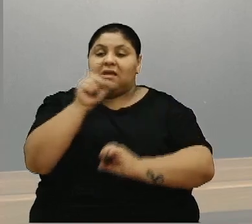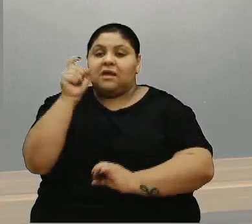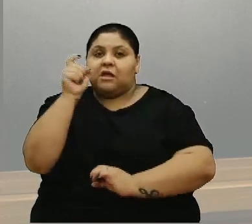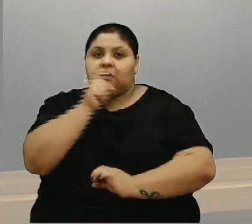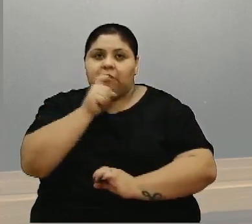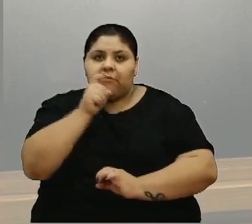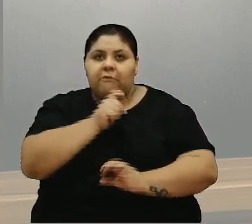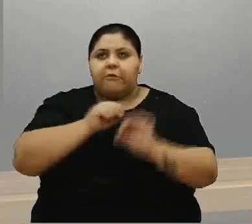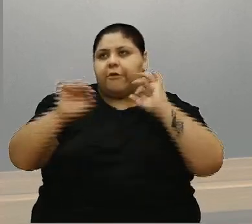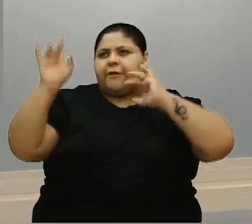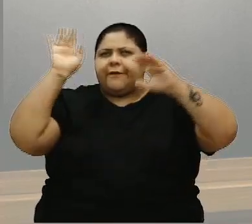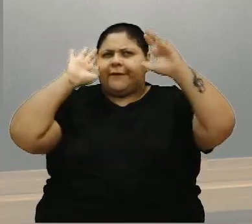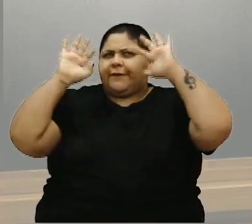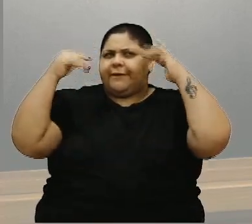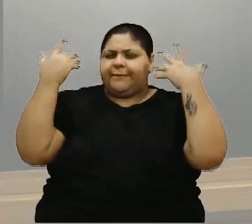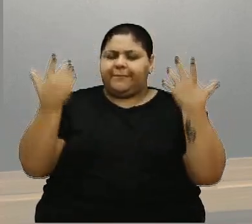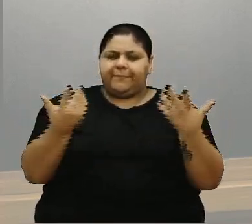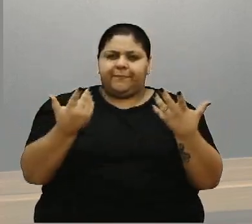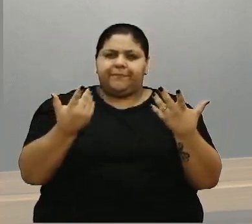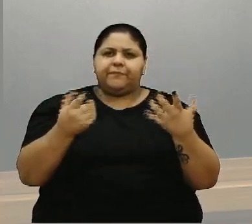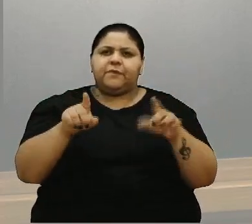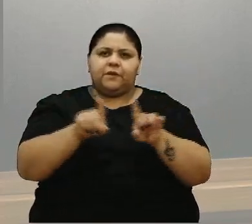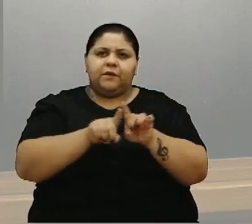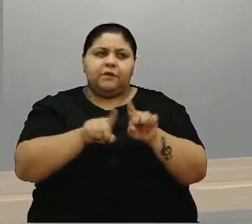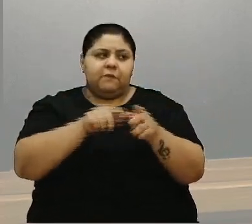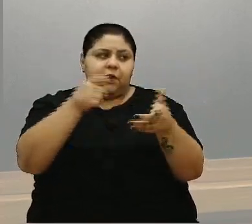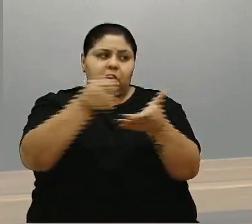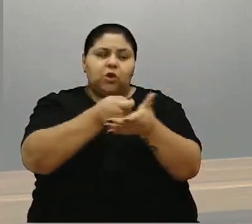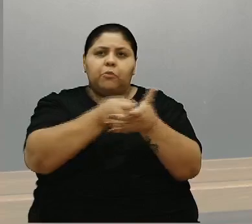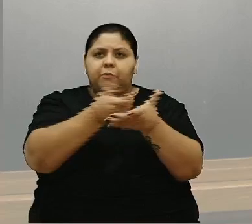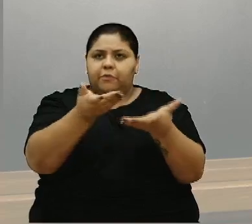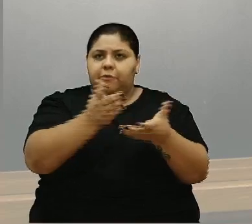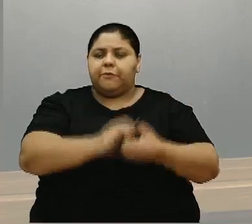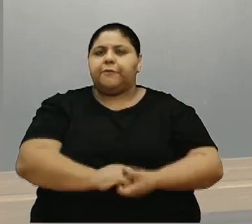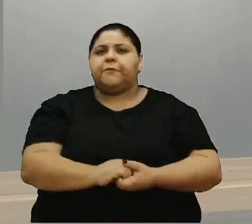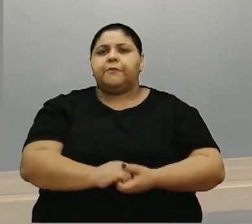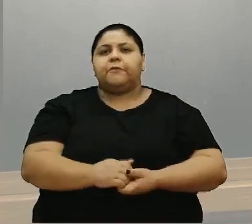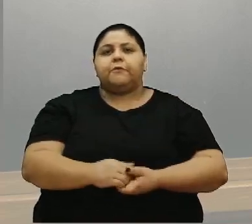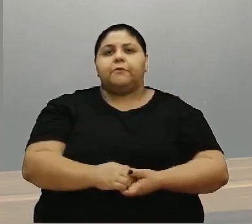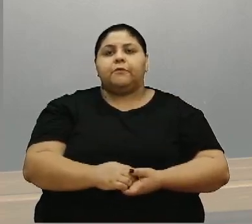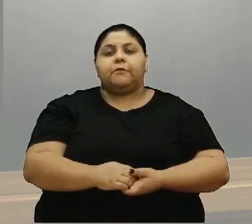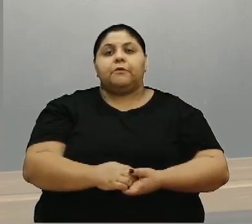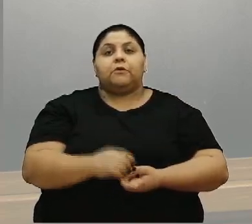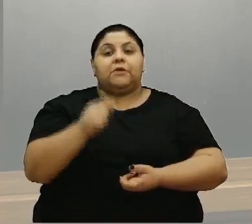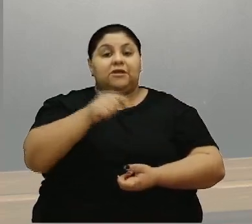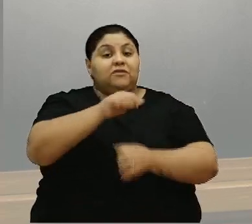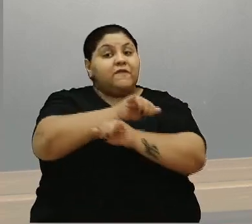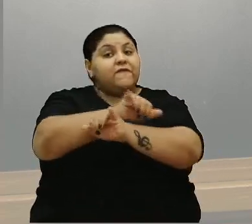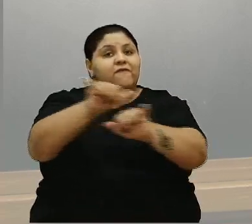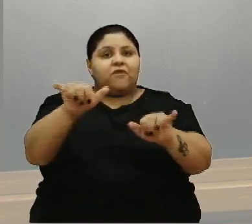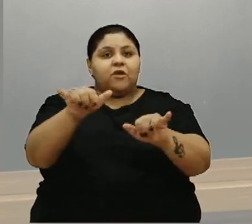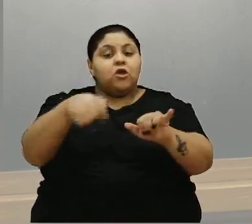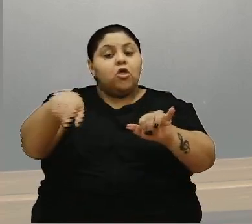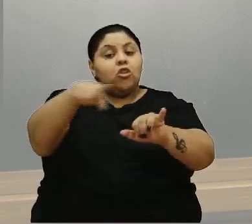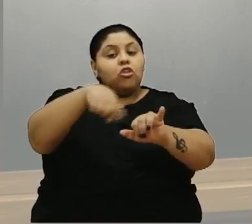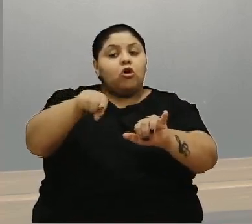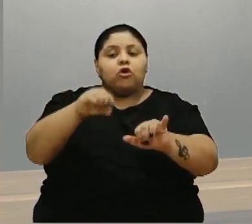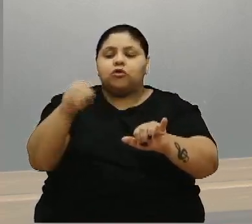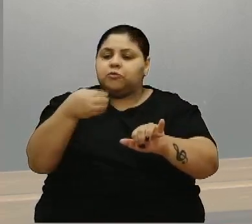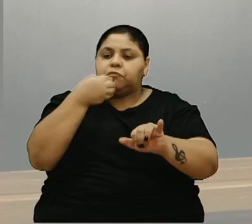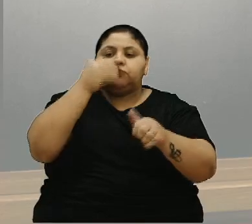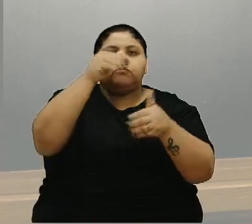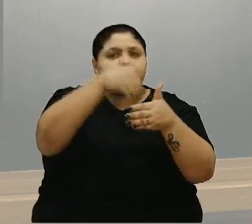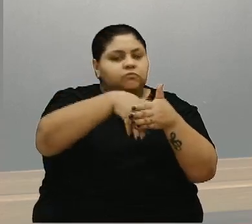sem inventar e sem deixar de cobrar. Então, isto é dado. Então, nós com certeza